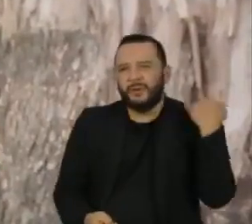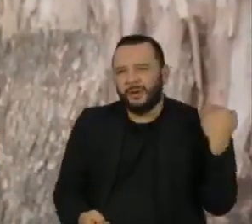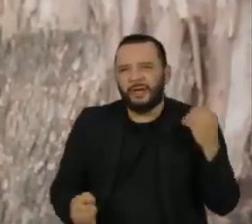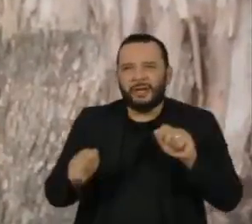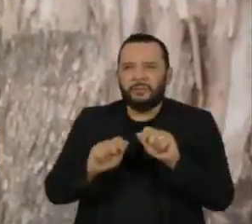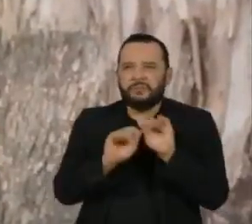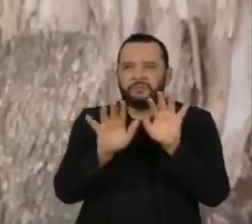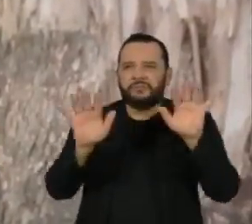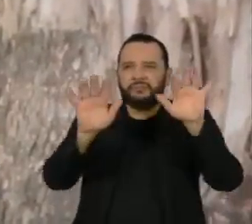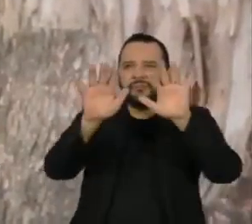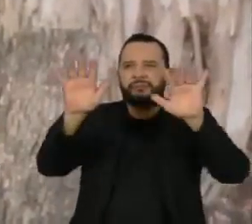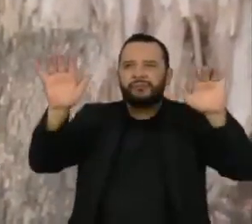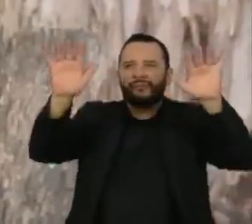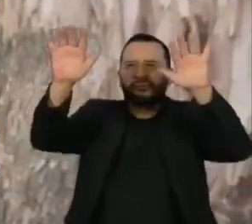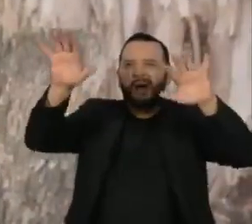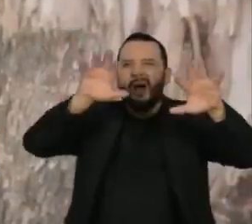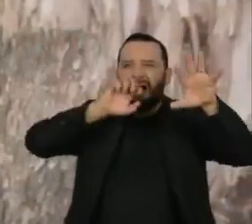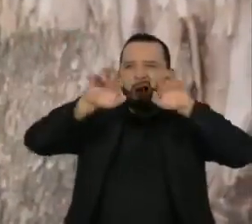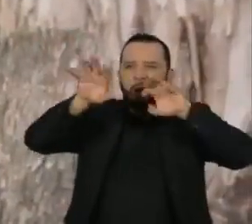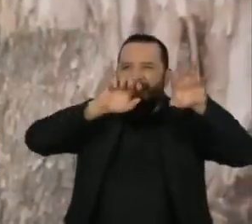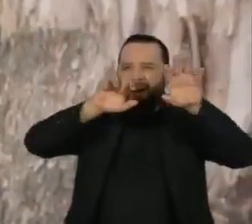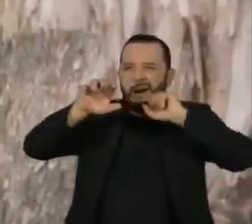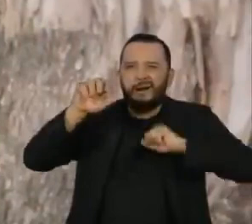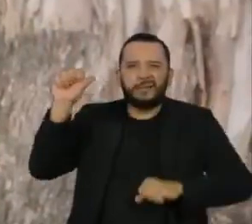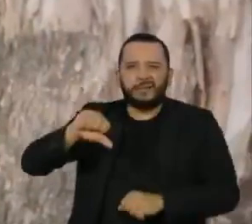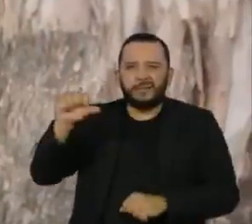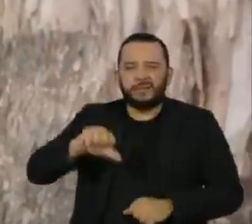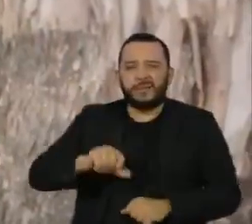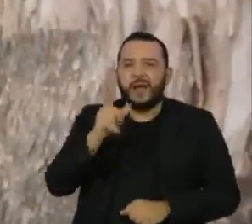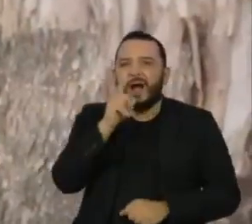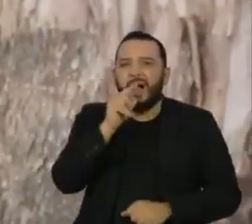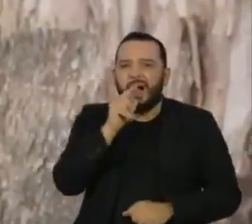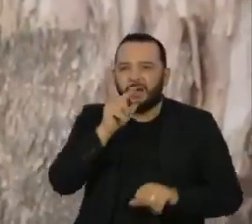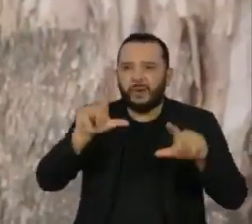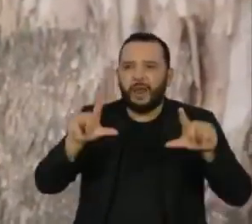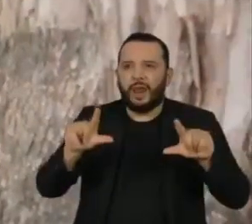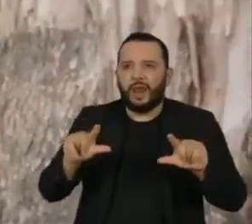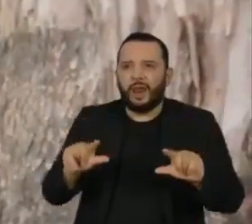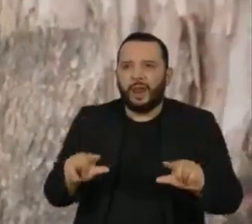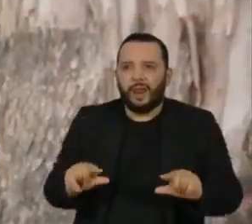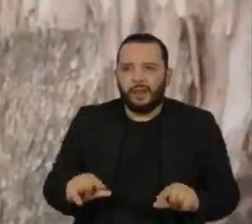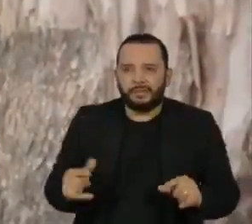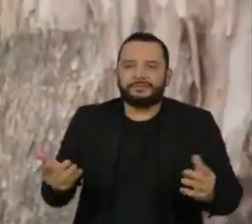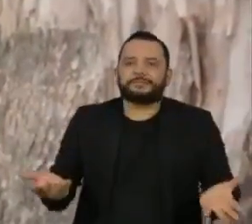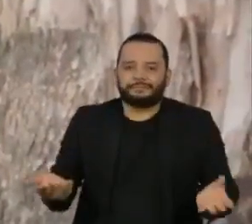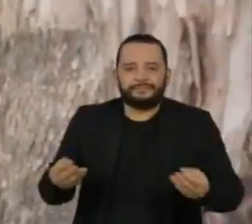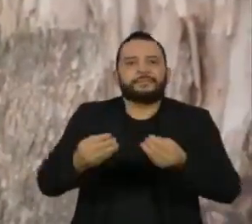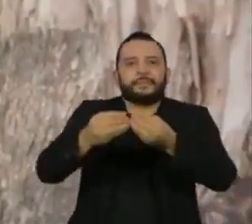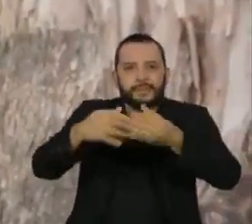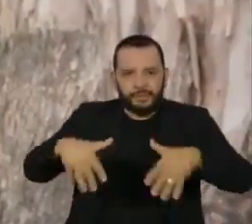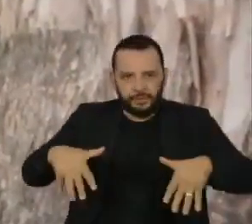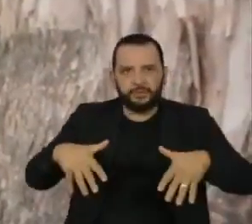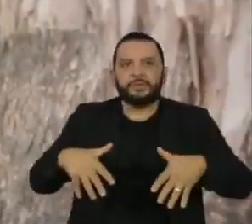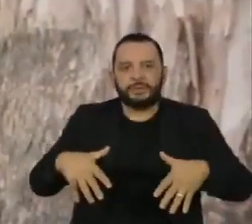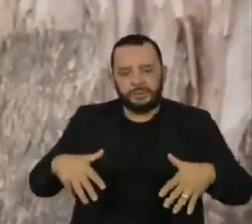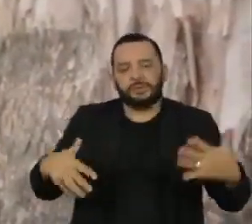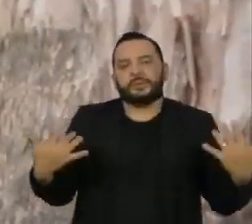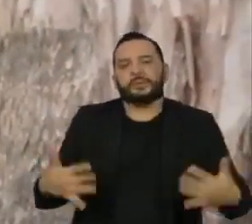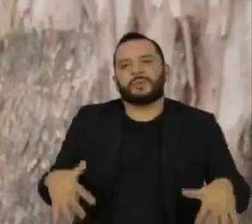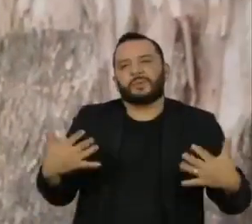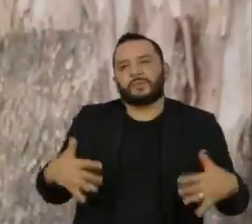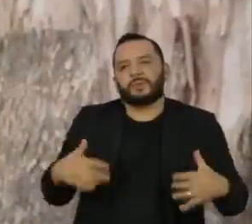fumaça que contamina o ar que respiramos, falta de água para abastecer as cidades. Os prejuízos às vezes são